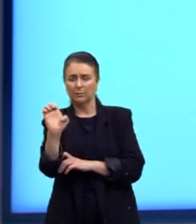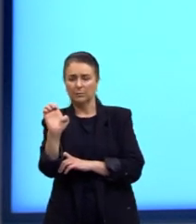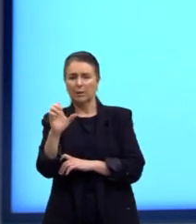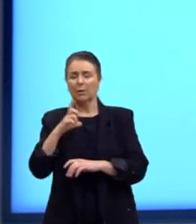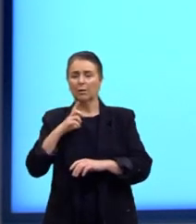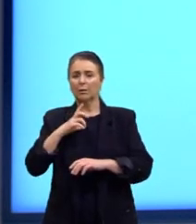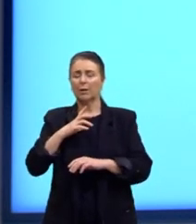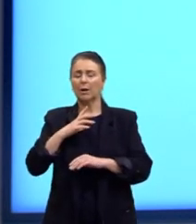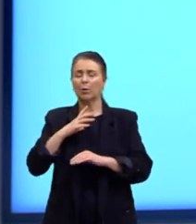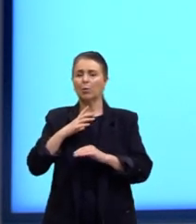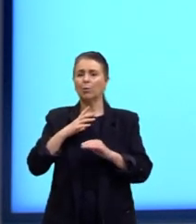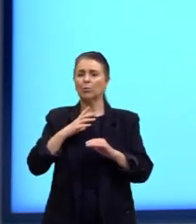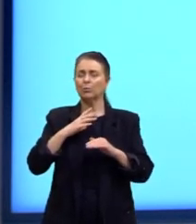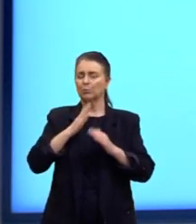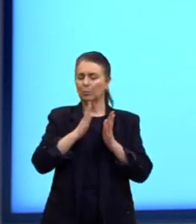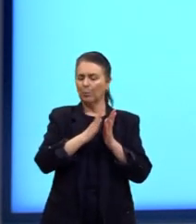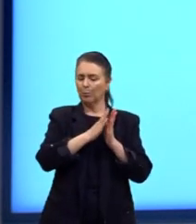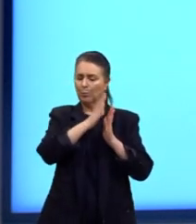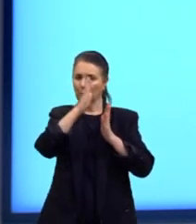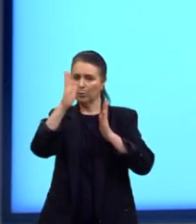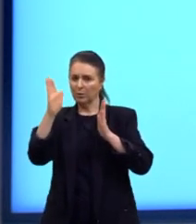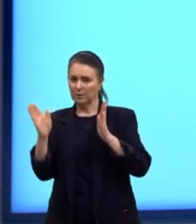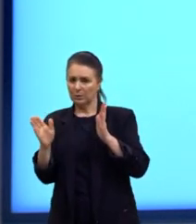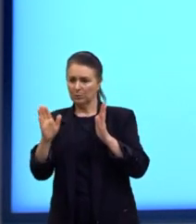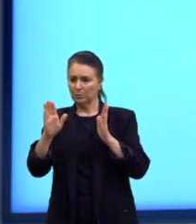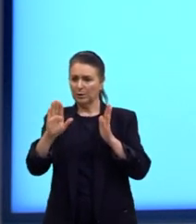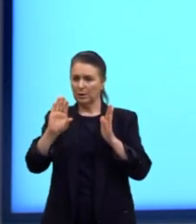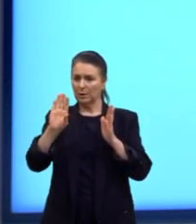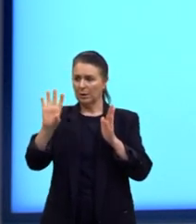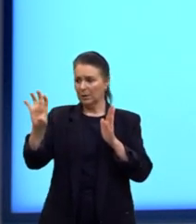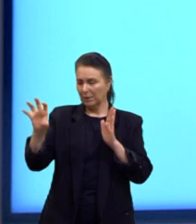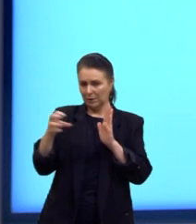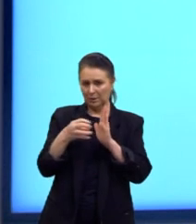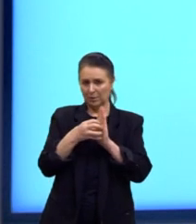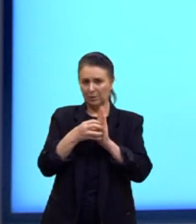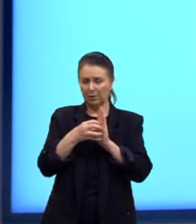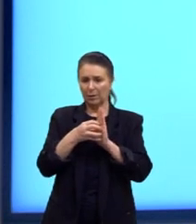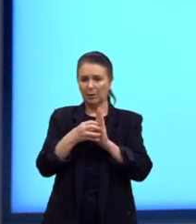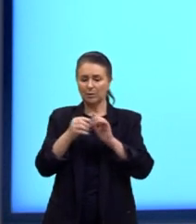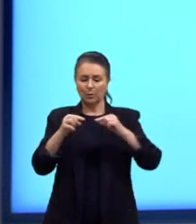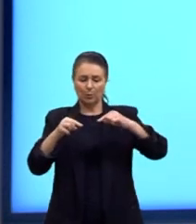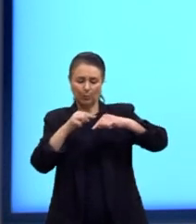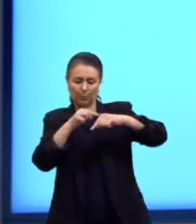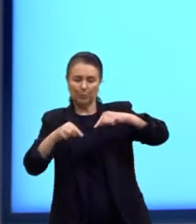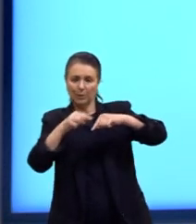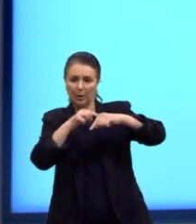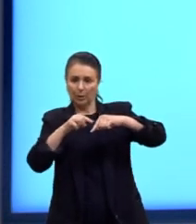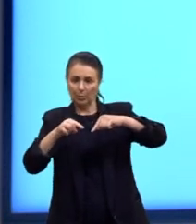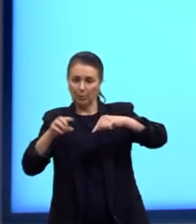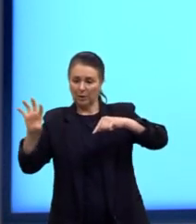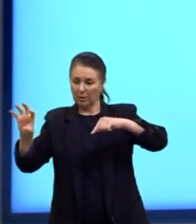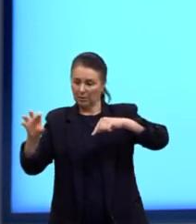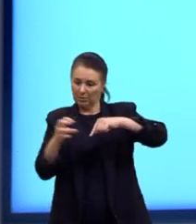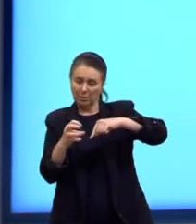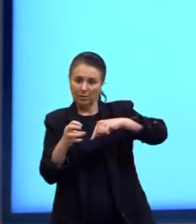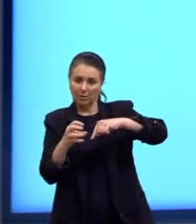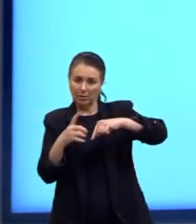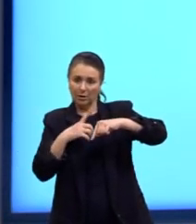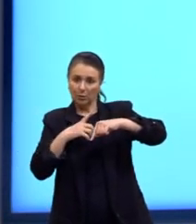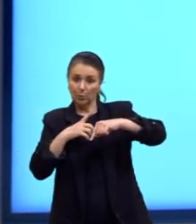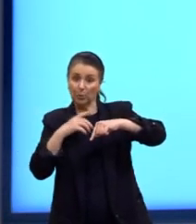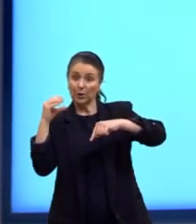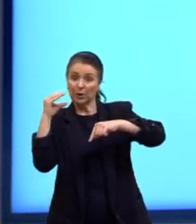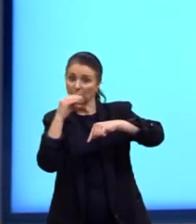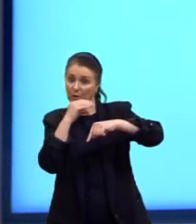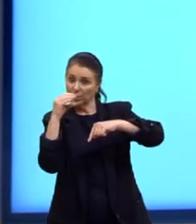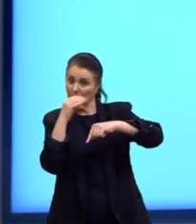de imantação, esse é um deles, tá? Considere, então, um prego atraído por um imã e submetido a uma fonte de calor.